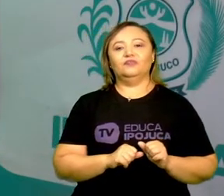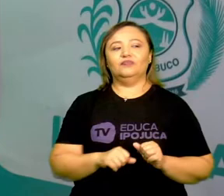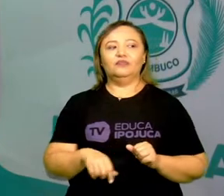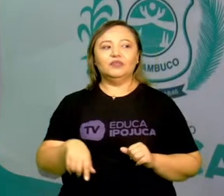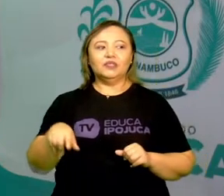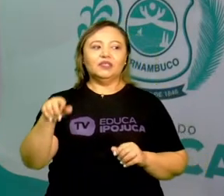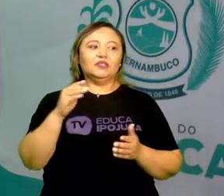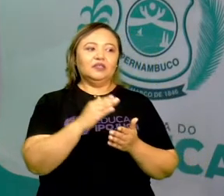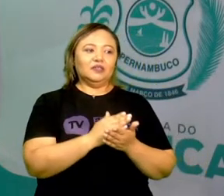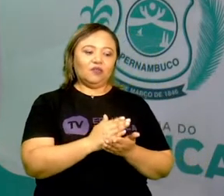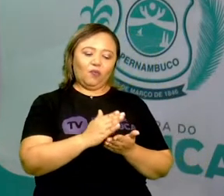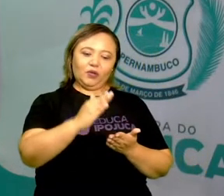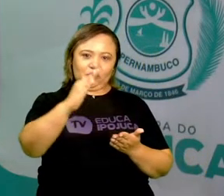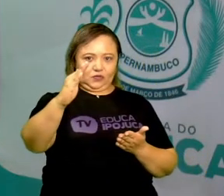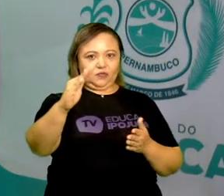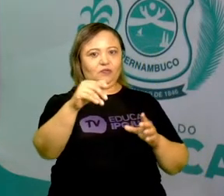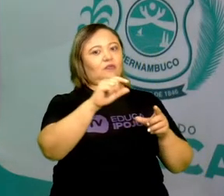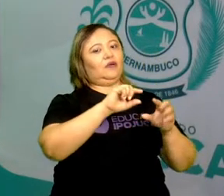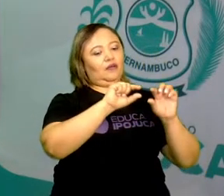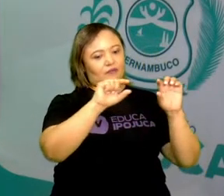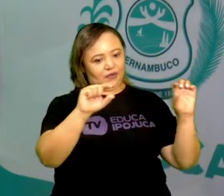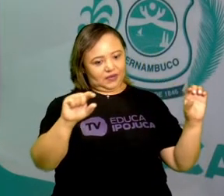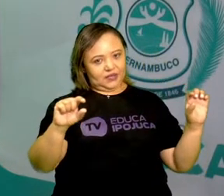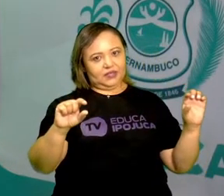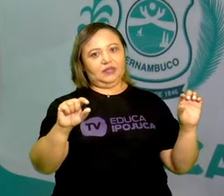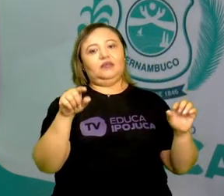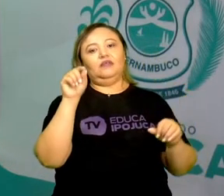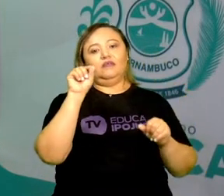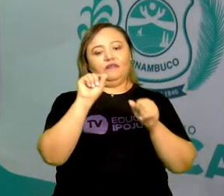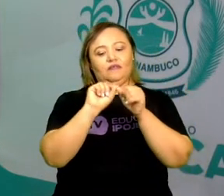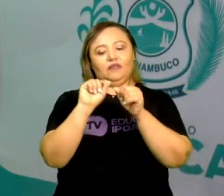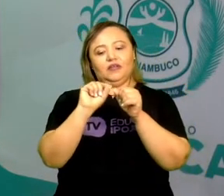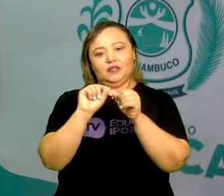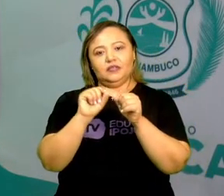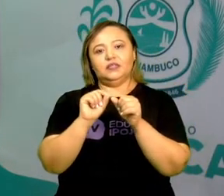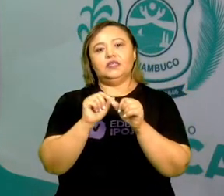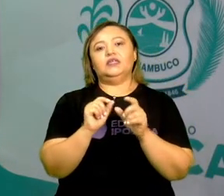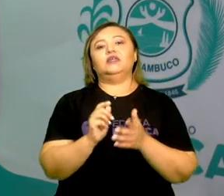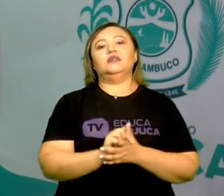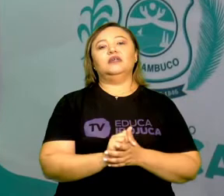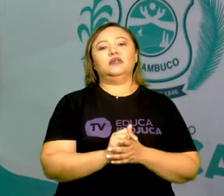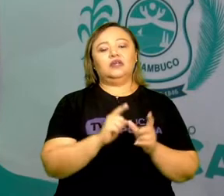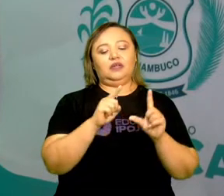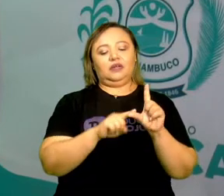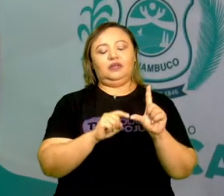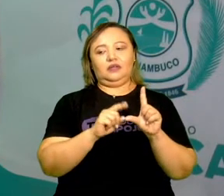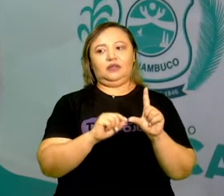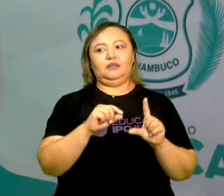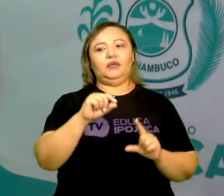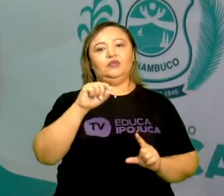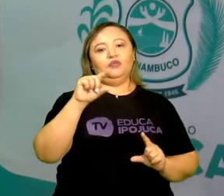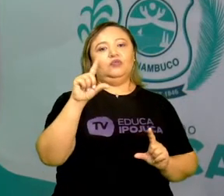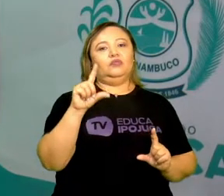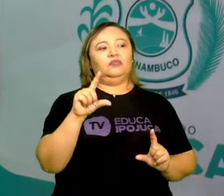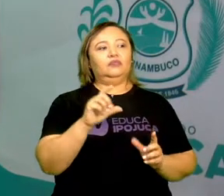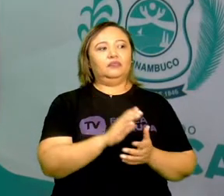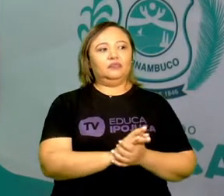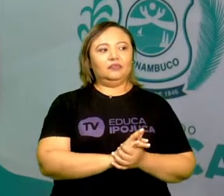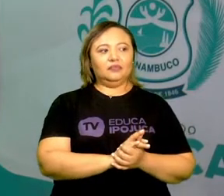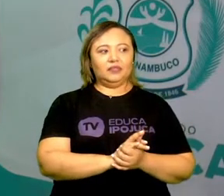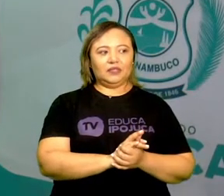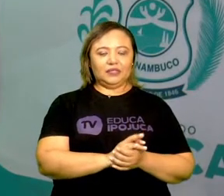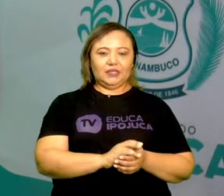Então, no início de frase, todo início de frase se inicia com letra maiúscula.